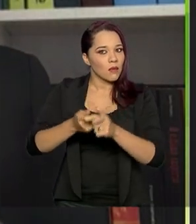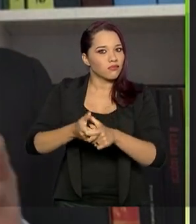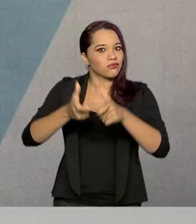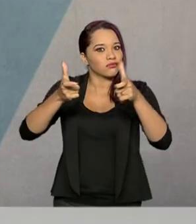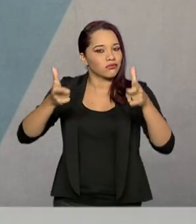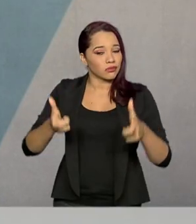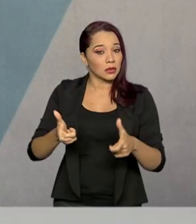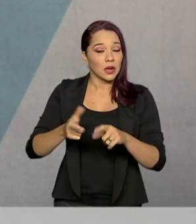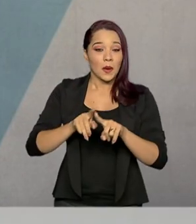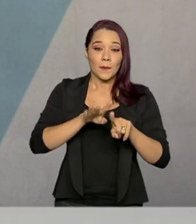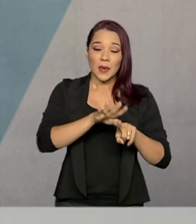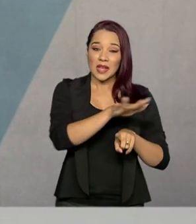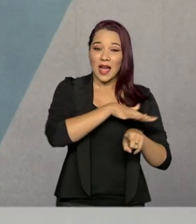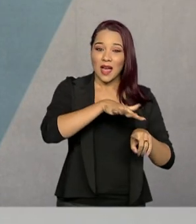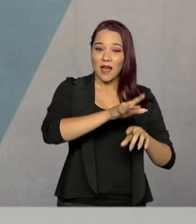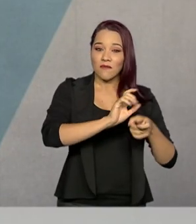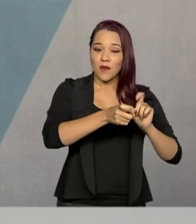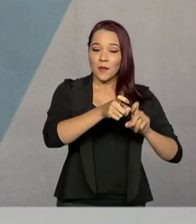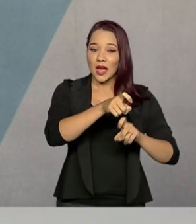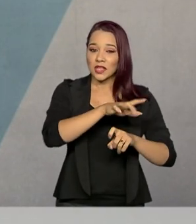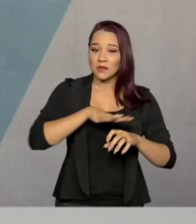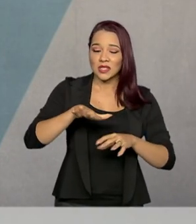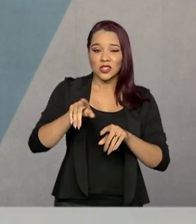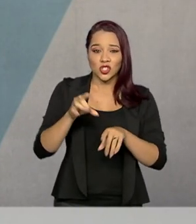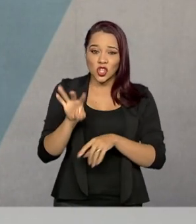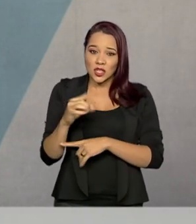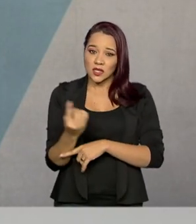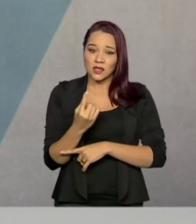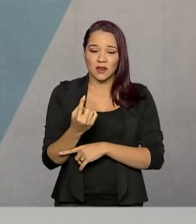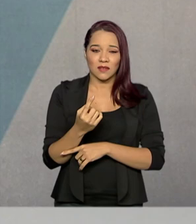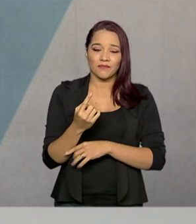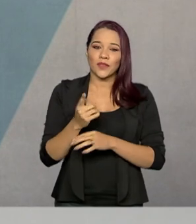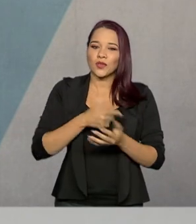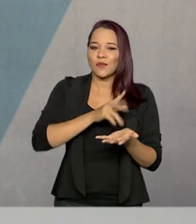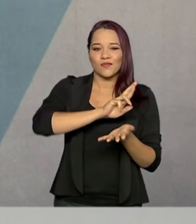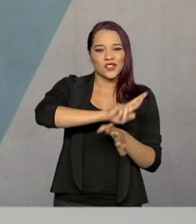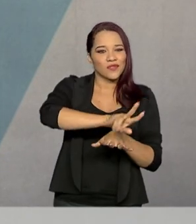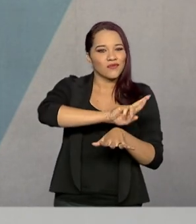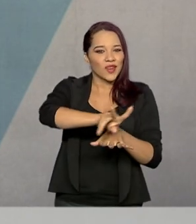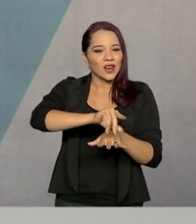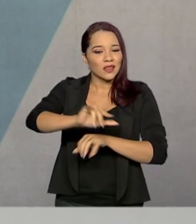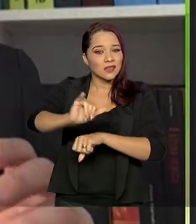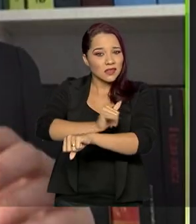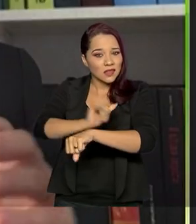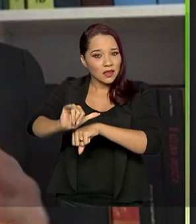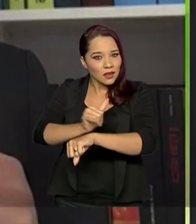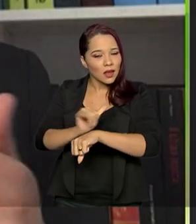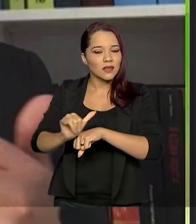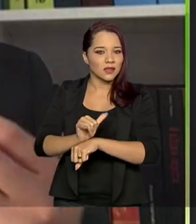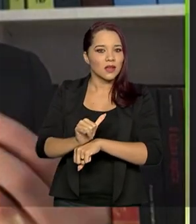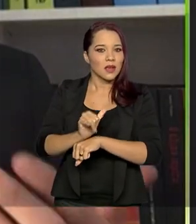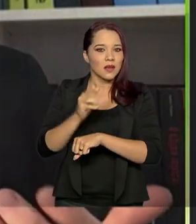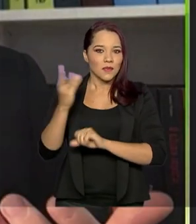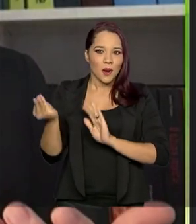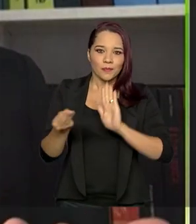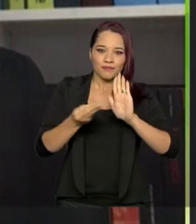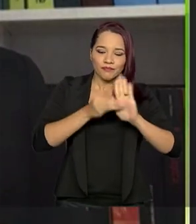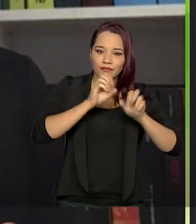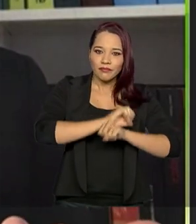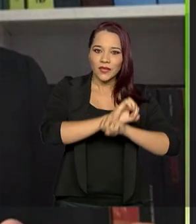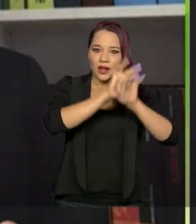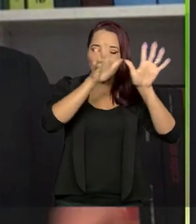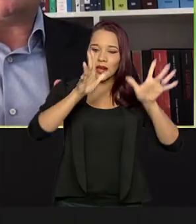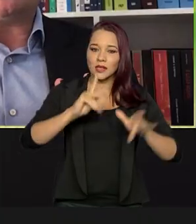por si só também a reforma administrativa também não só resolve. Então são inúmeras medidas para trazer clareza para a